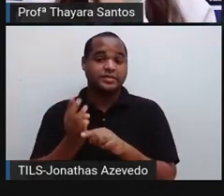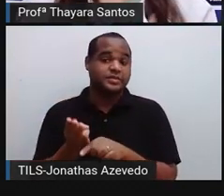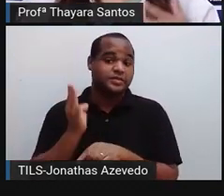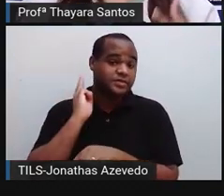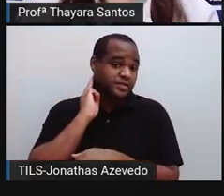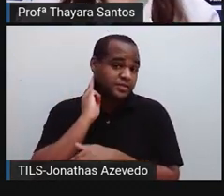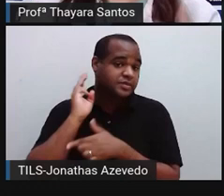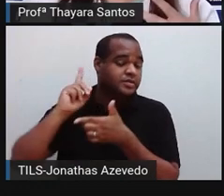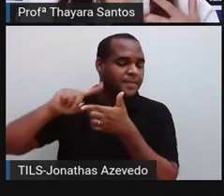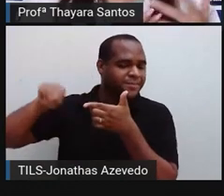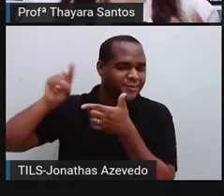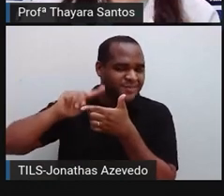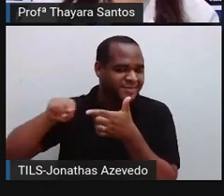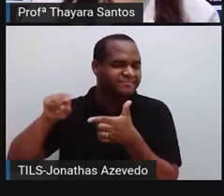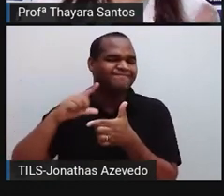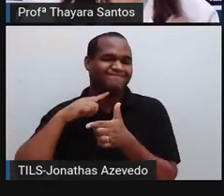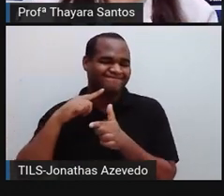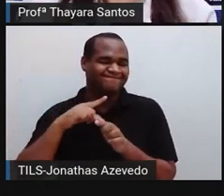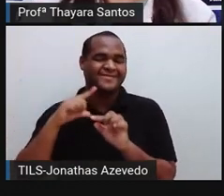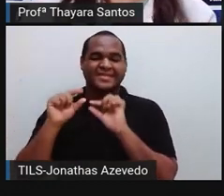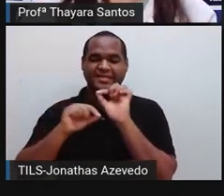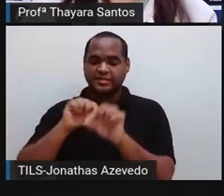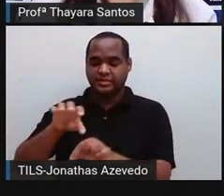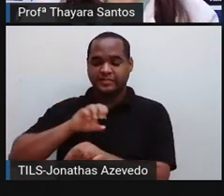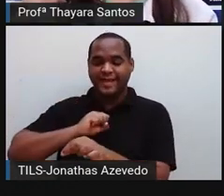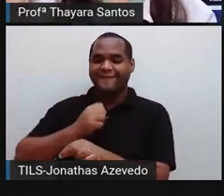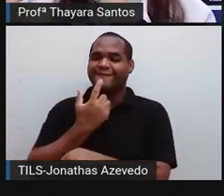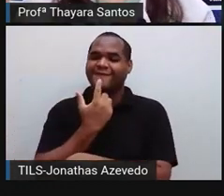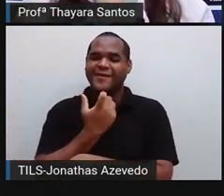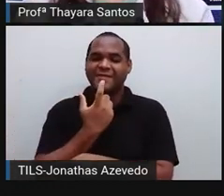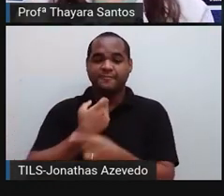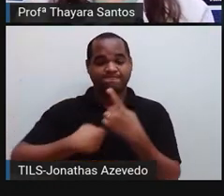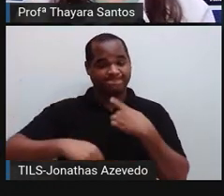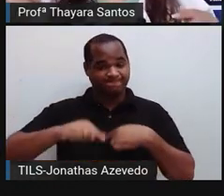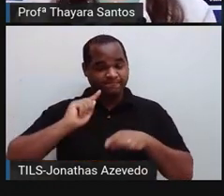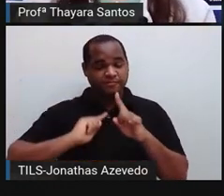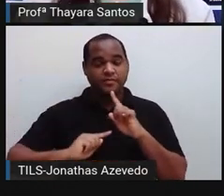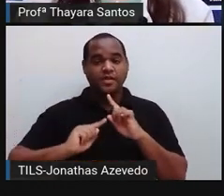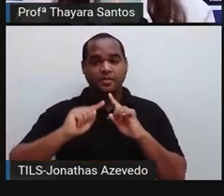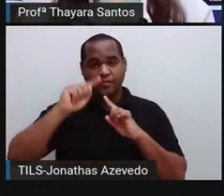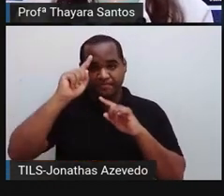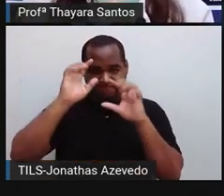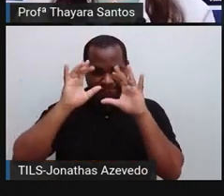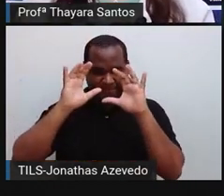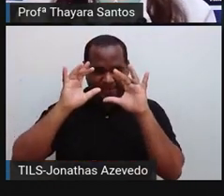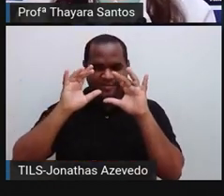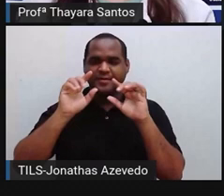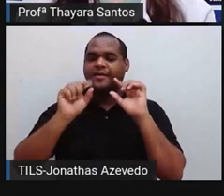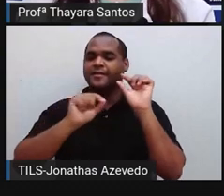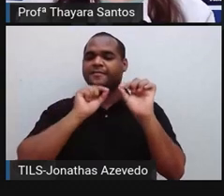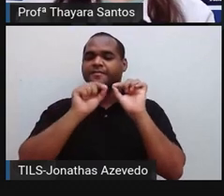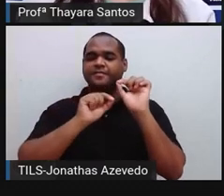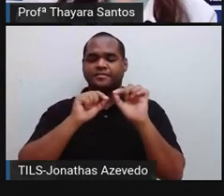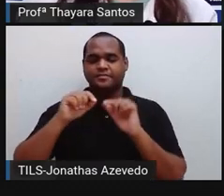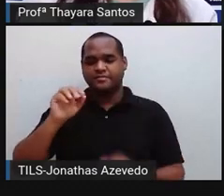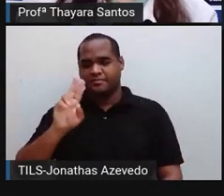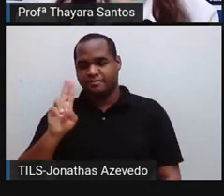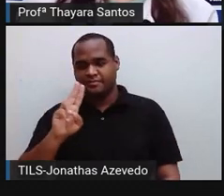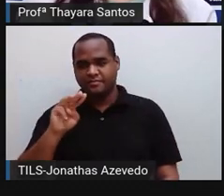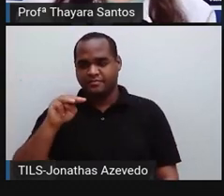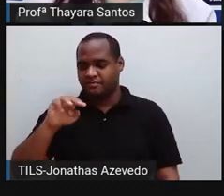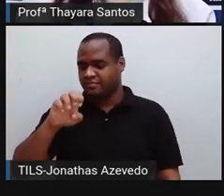causa do contato com uma bactéria que caiu na corrente sanguínea e vai parar no cérebro, a gente chama isso de meningite.